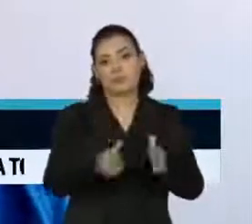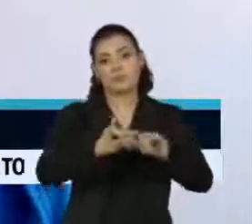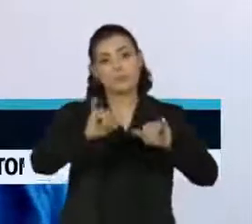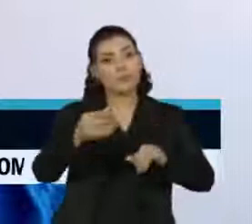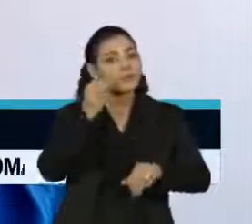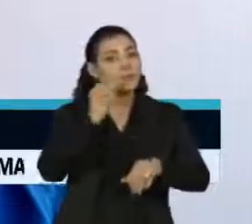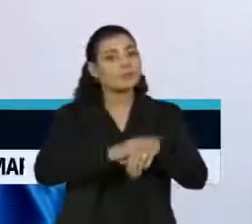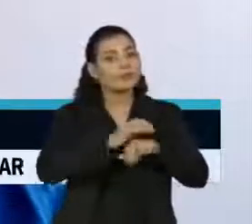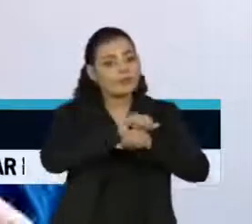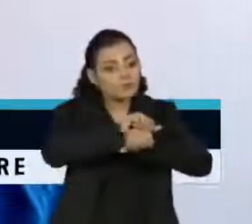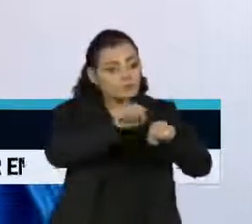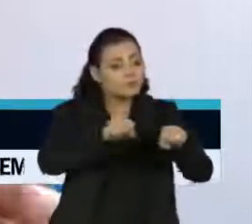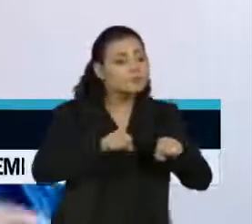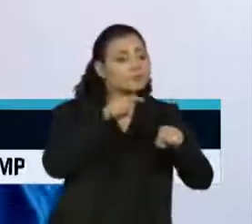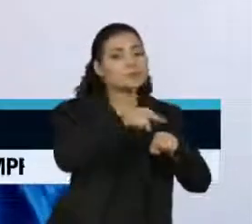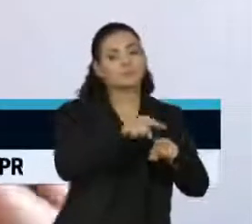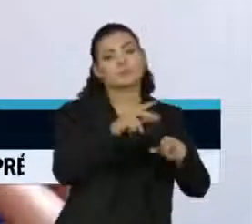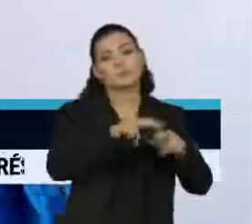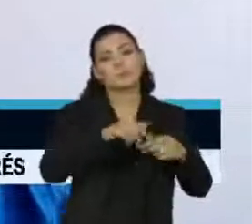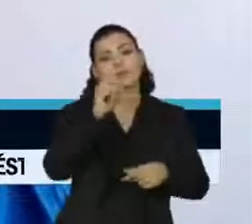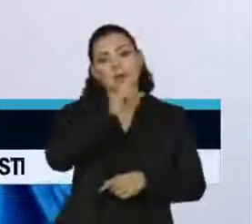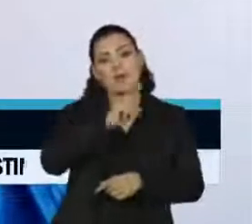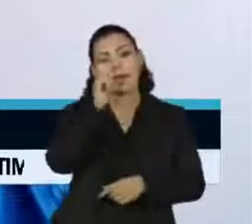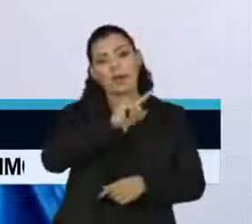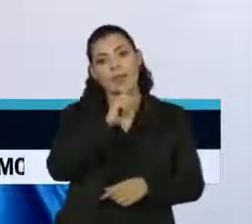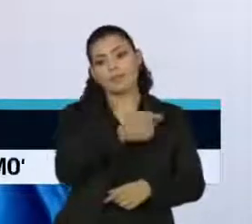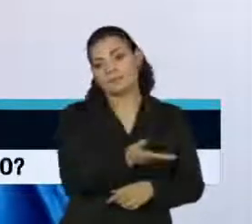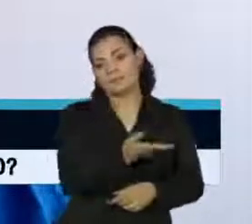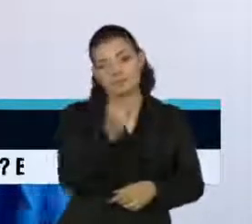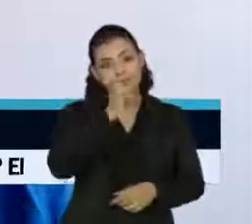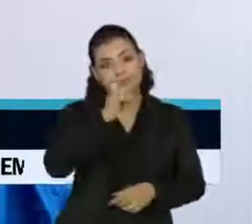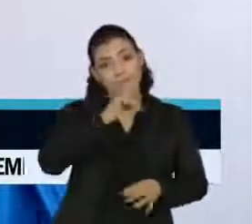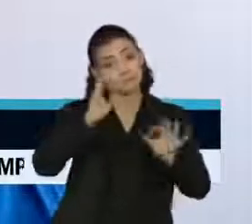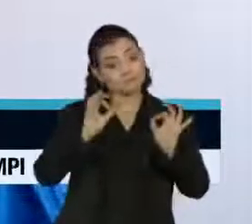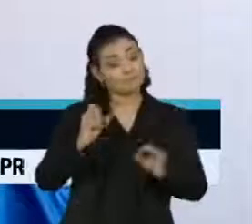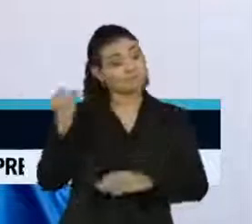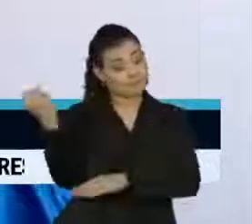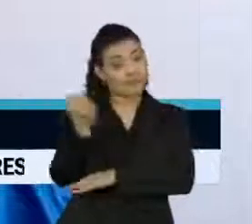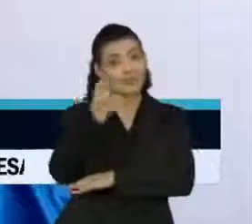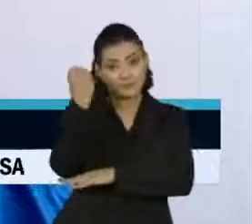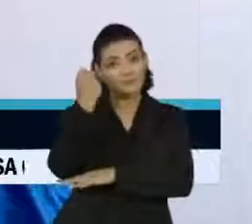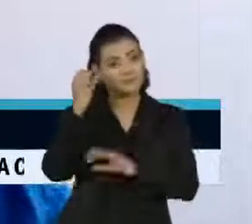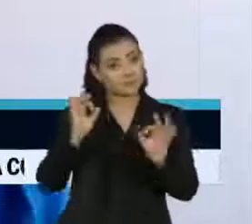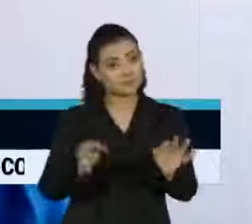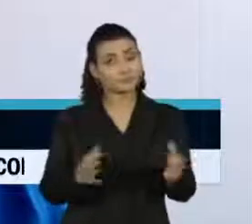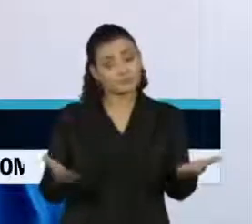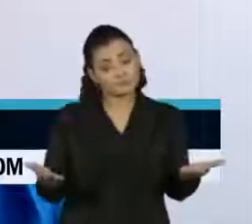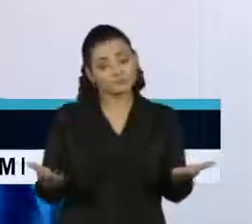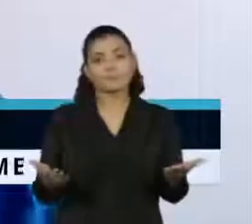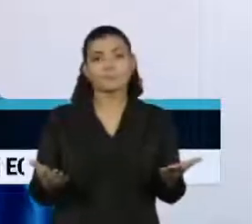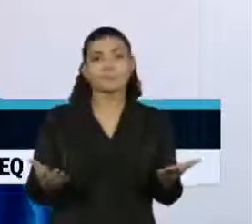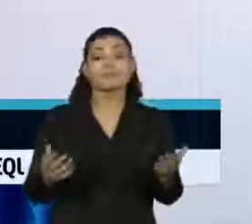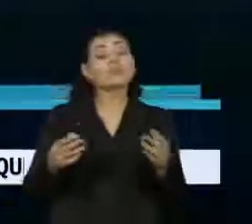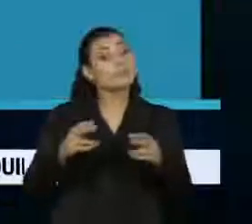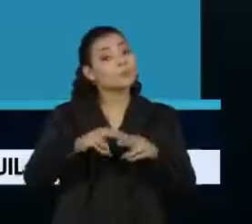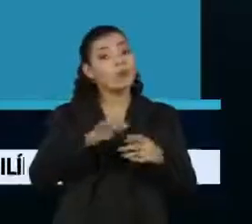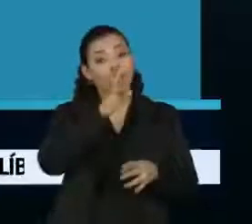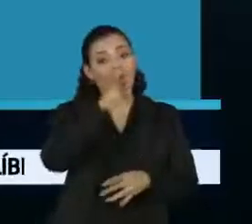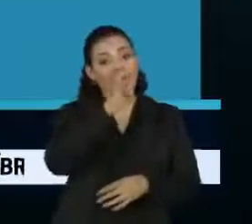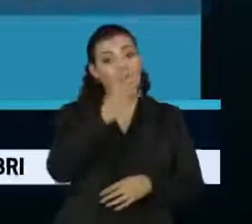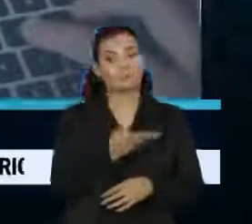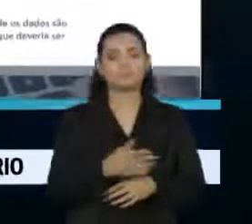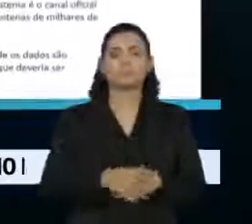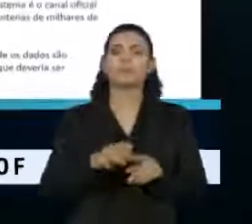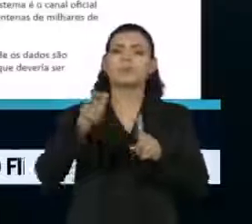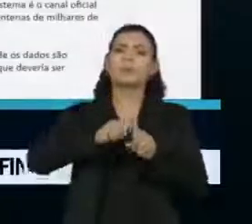Então, é realmente uma insegurança, uma falha de segurança muito grave, que verá negligência. No